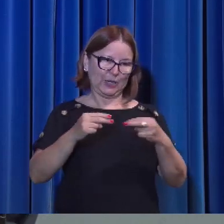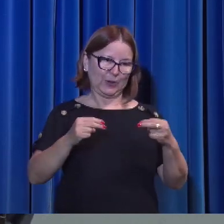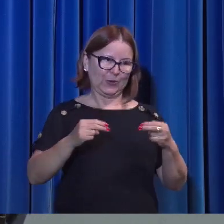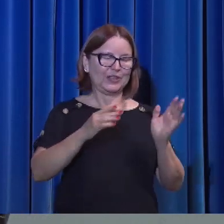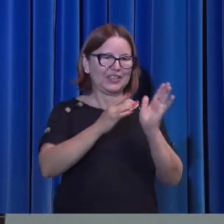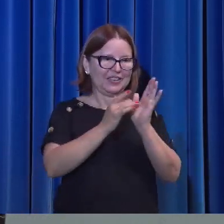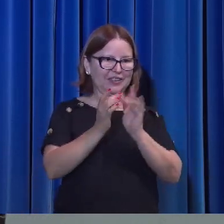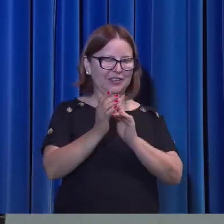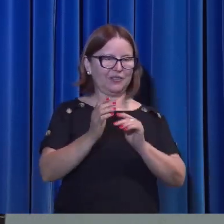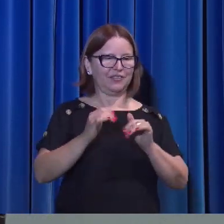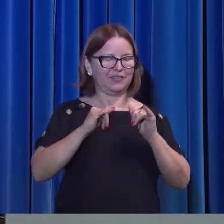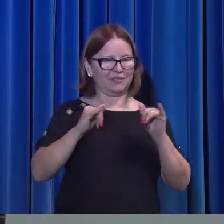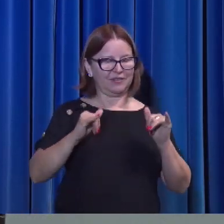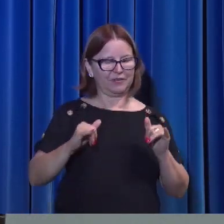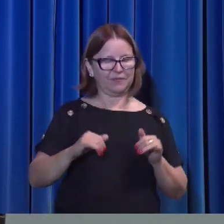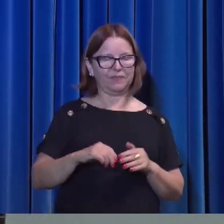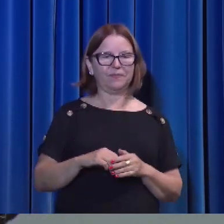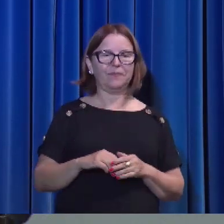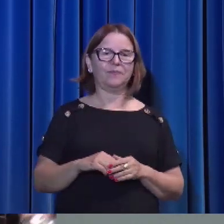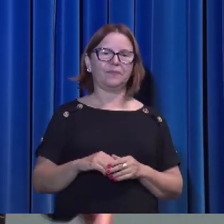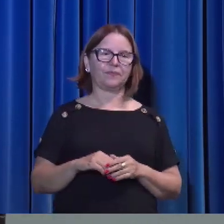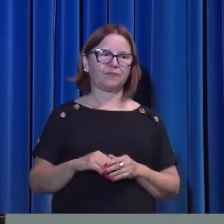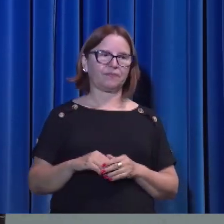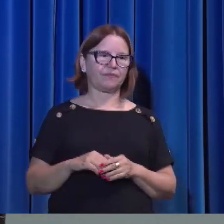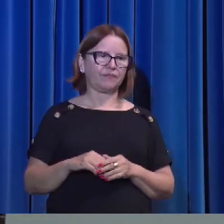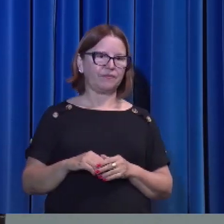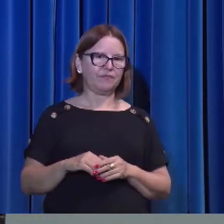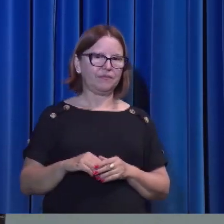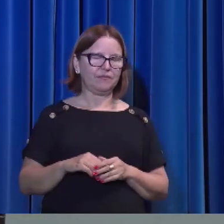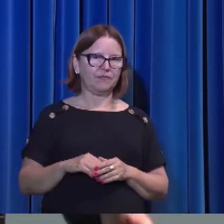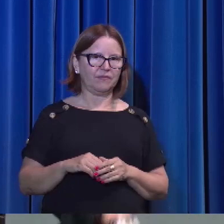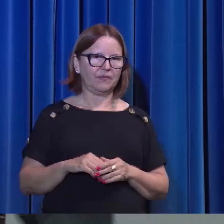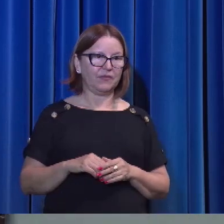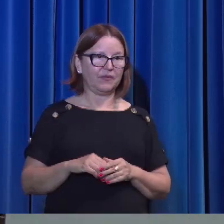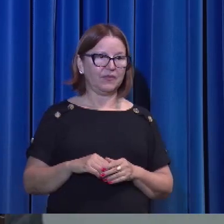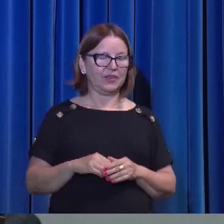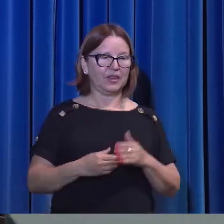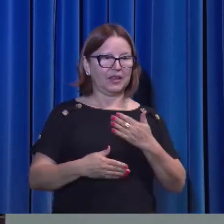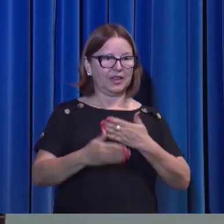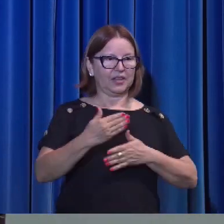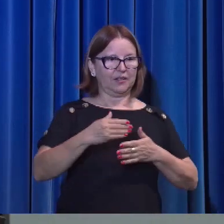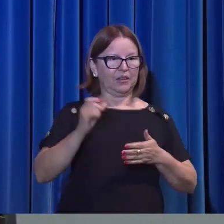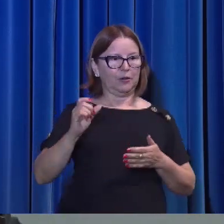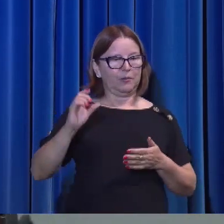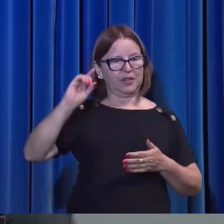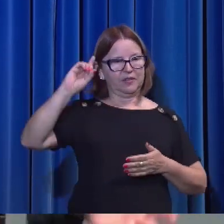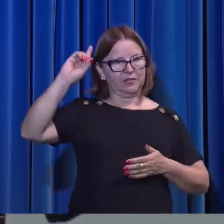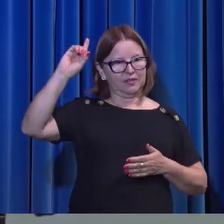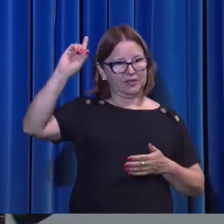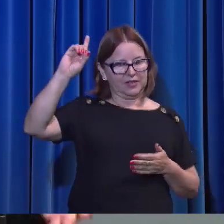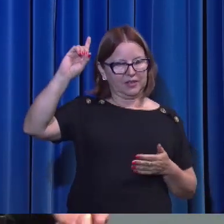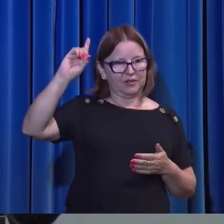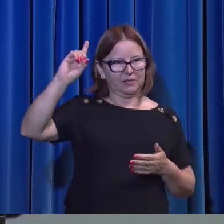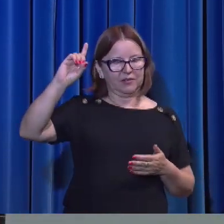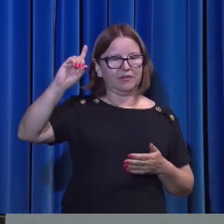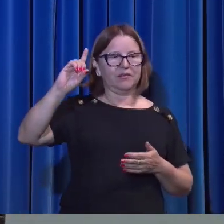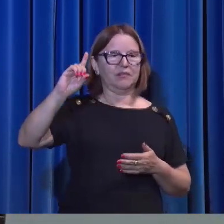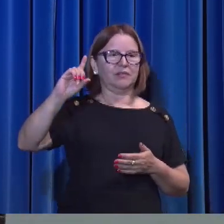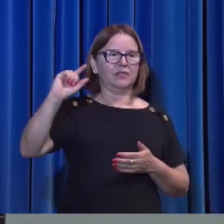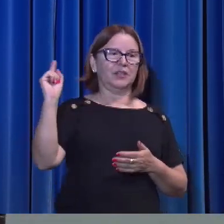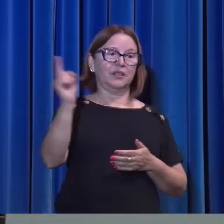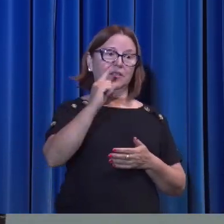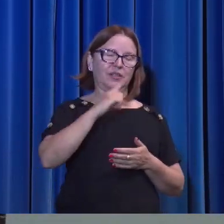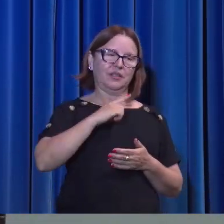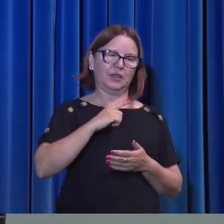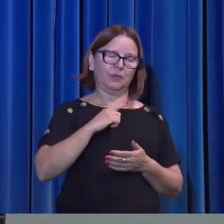do ministério falado dos apóstolos e através da palavra escrita de Deus que temos hoje. Quando nós